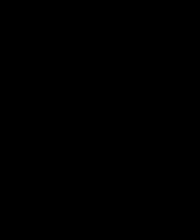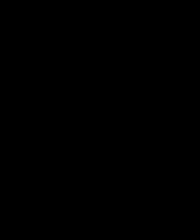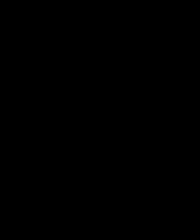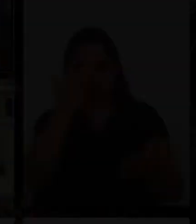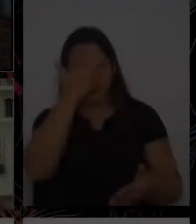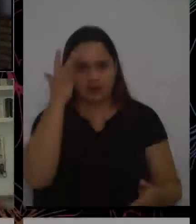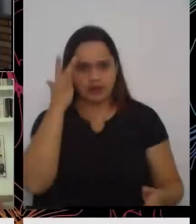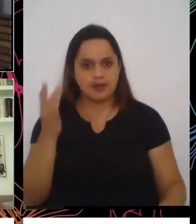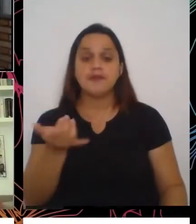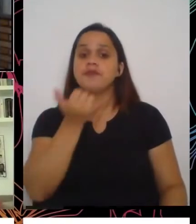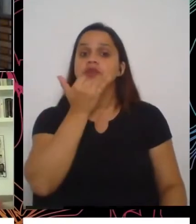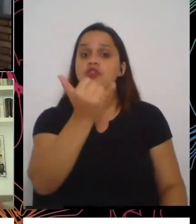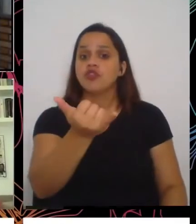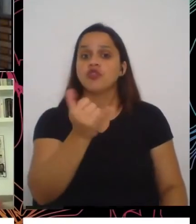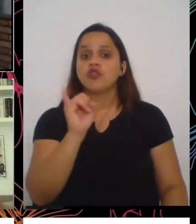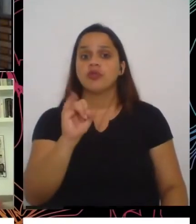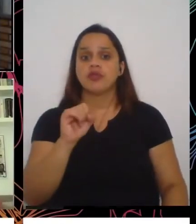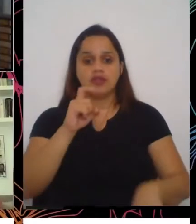Não,